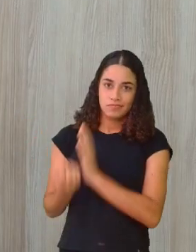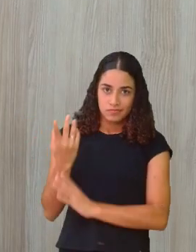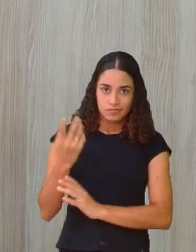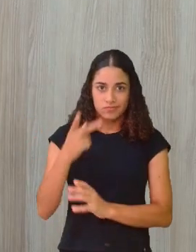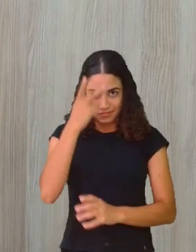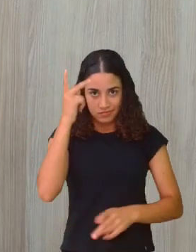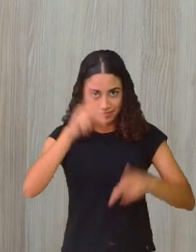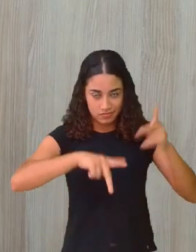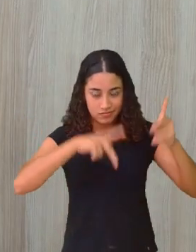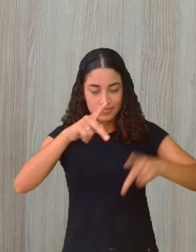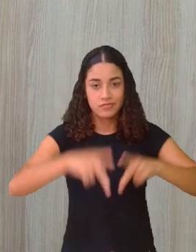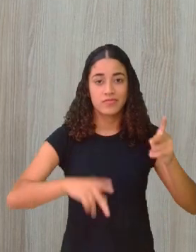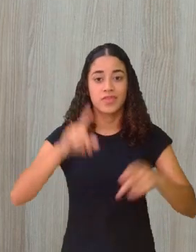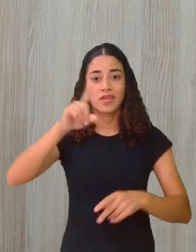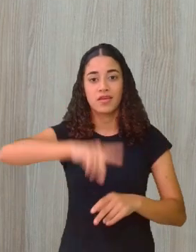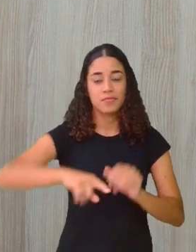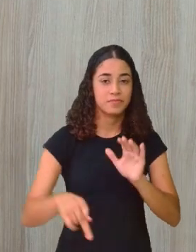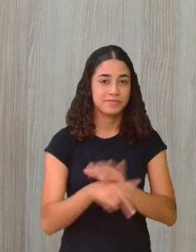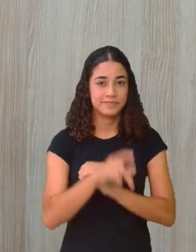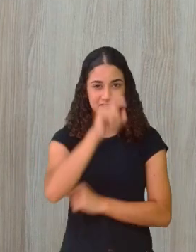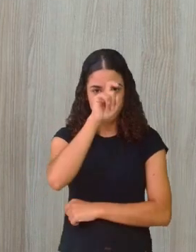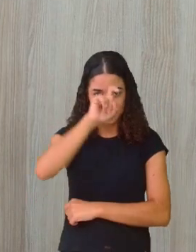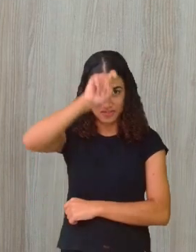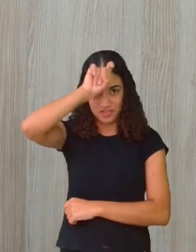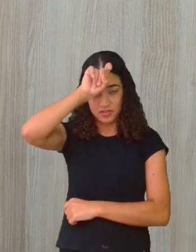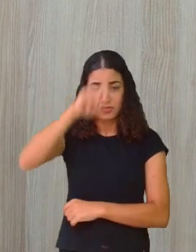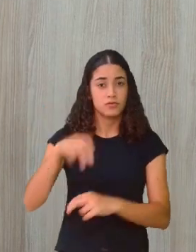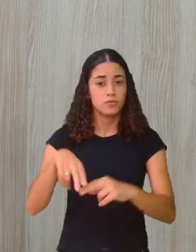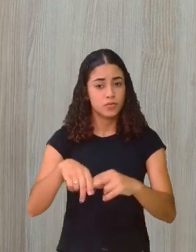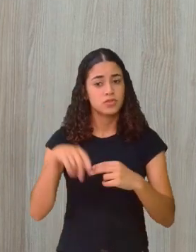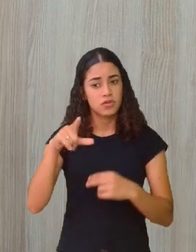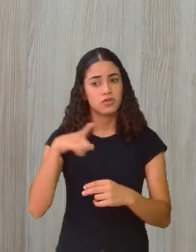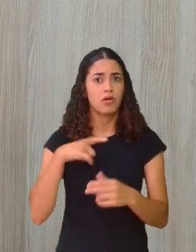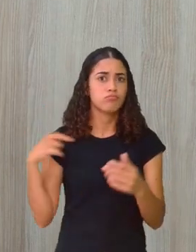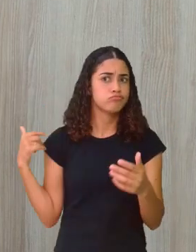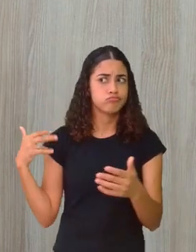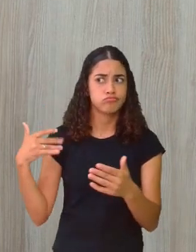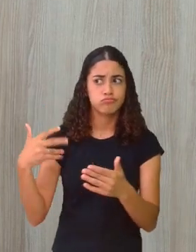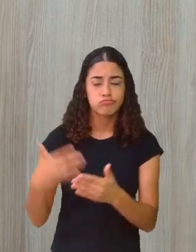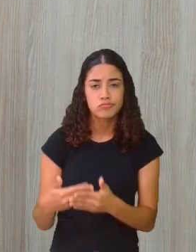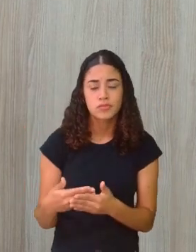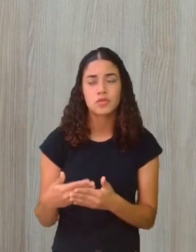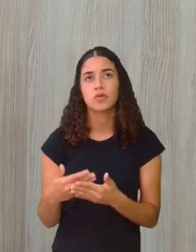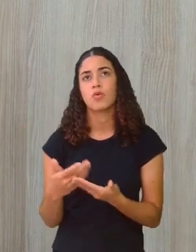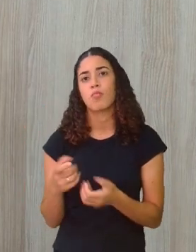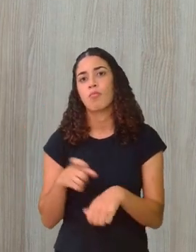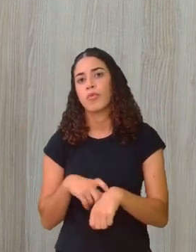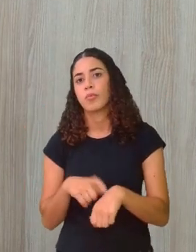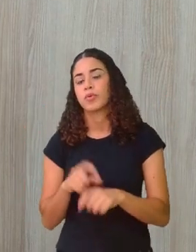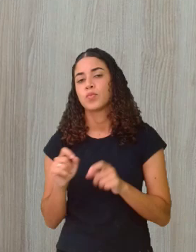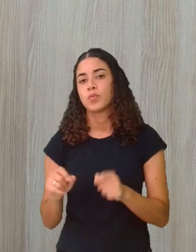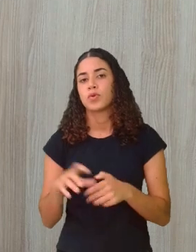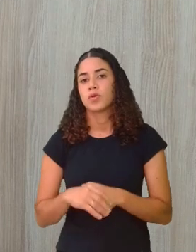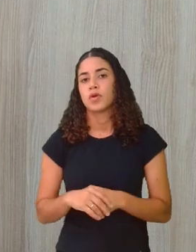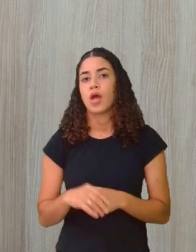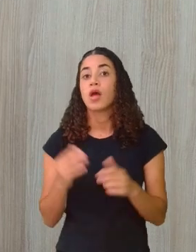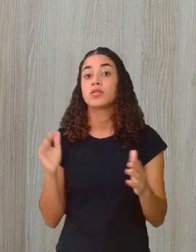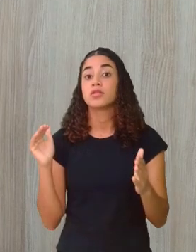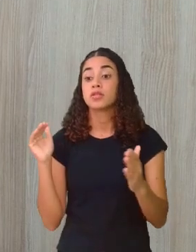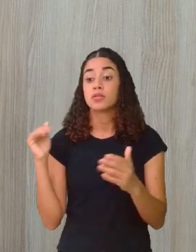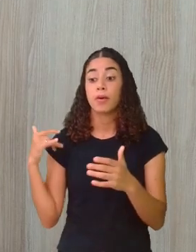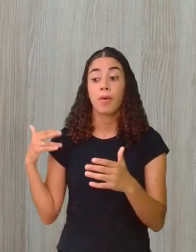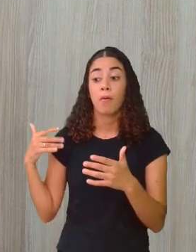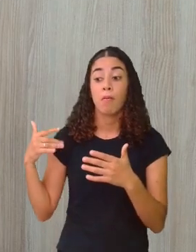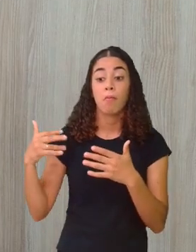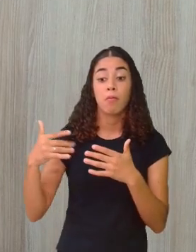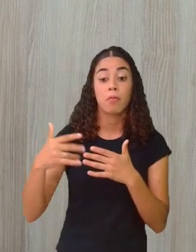cigano é a origem egípcia. E eles também tiveram a jornada, onde eles passavam para chegar até